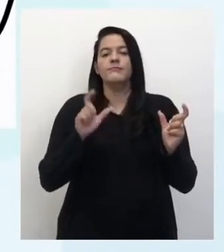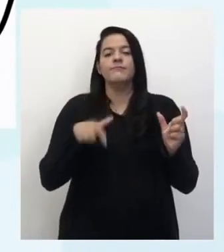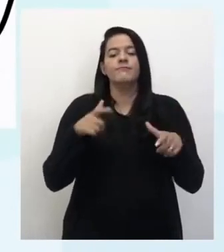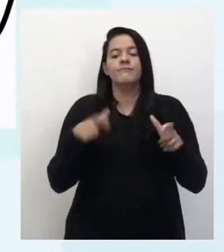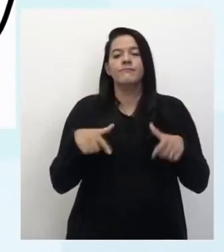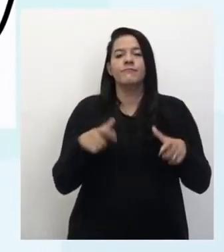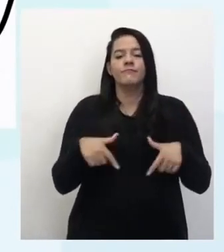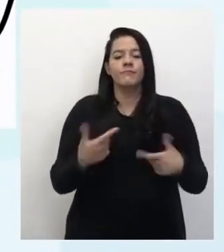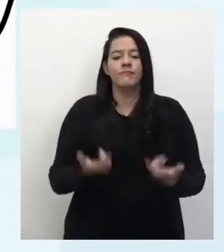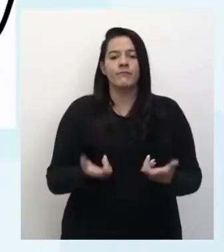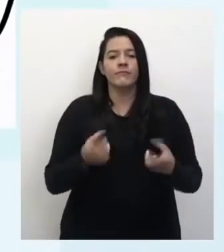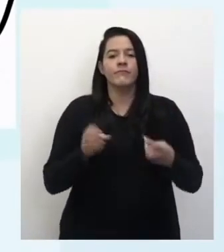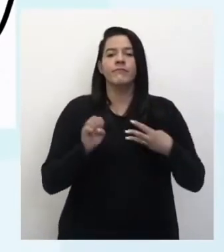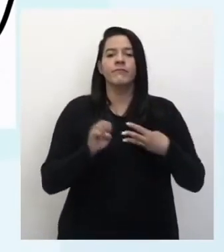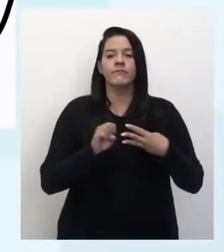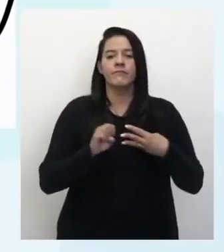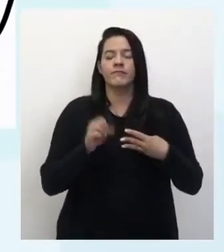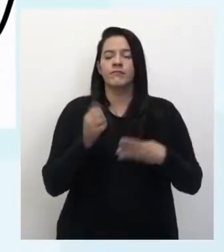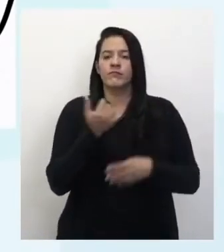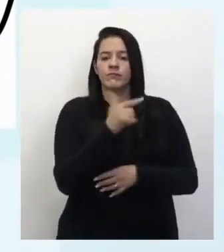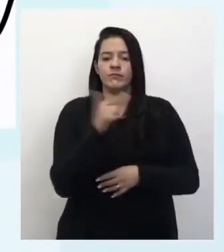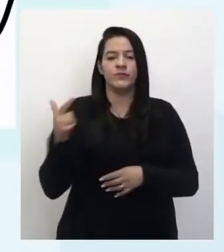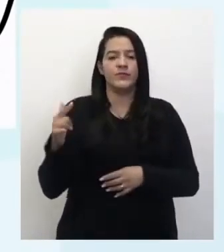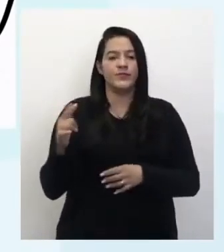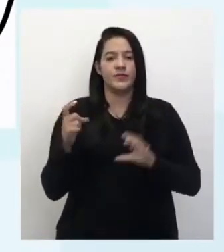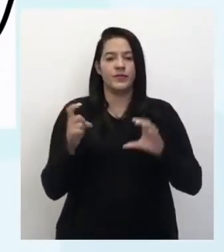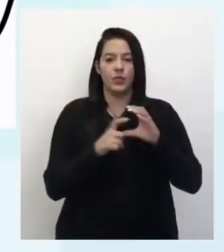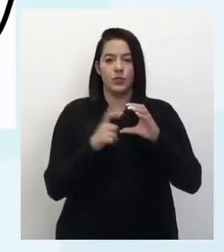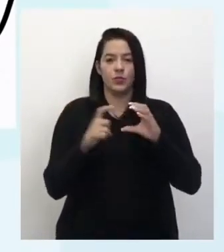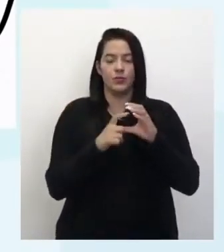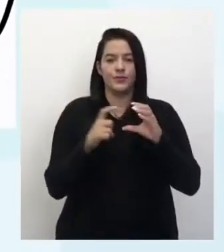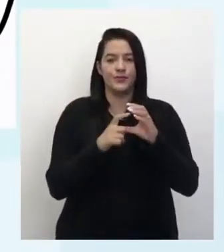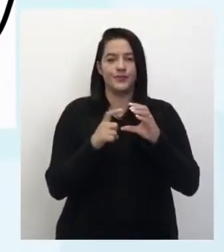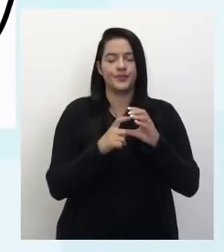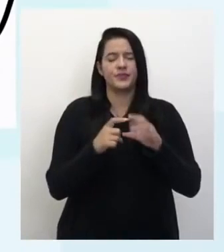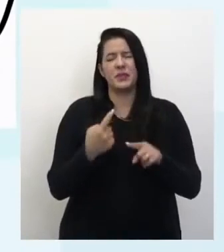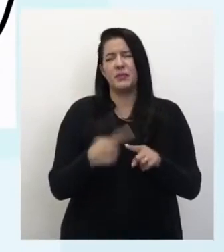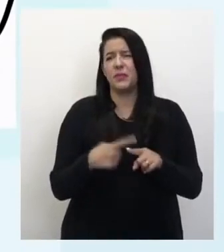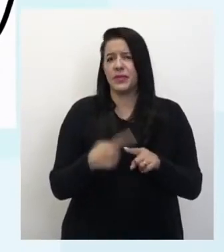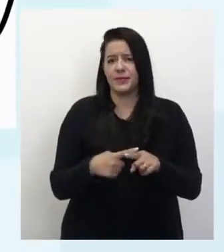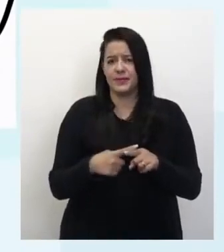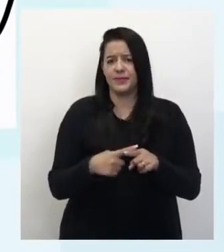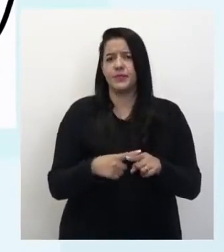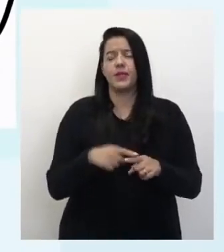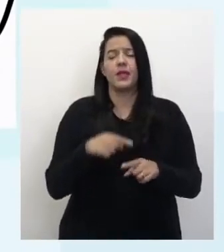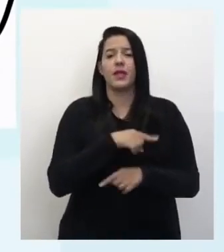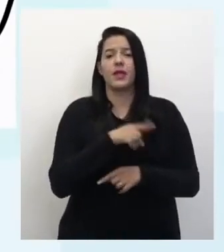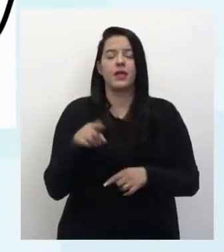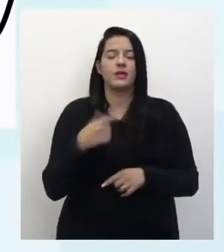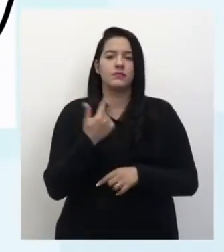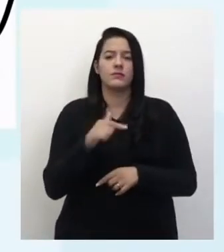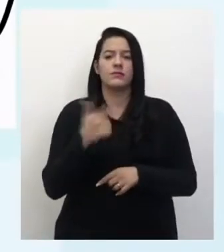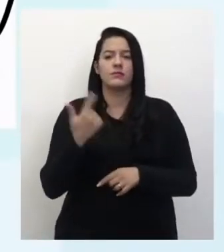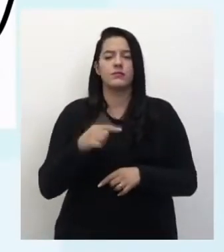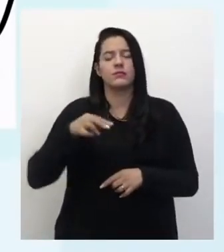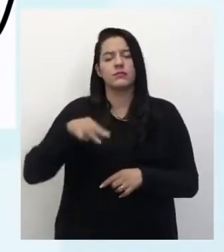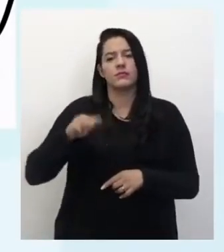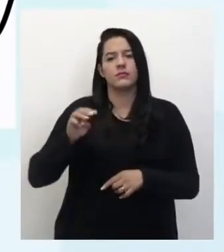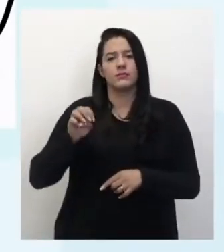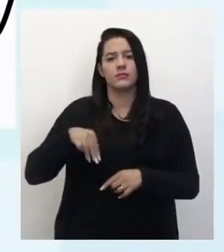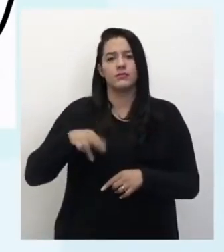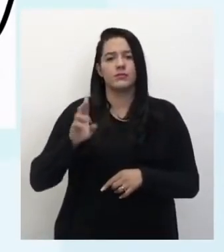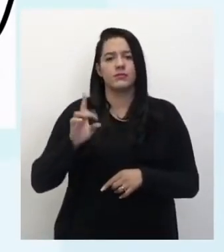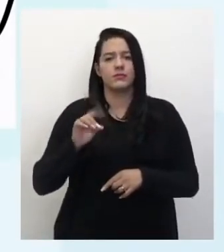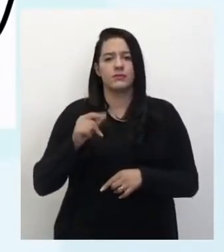a célula que não tem núcleo, por que que ela não tem núcleo? Ela não tem uma membrana que fica